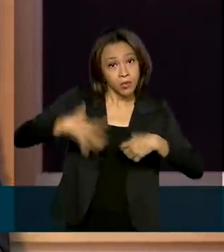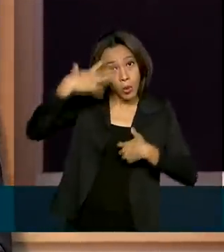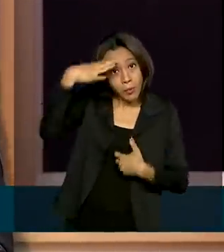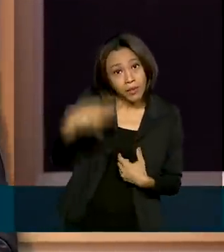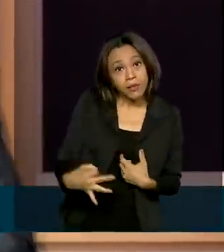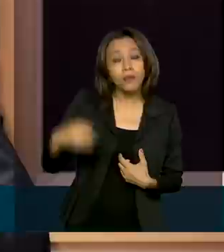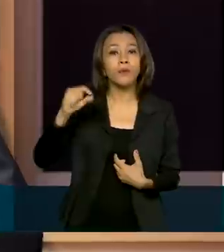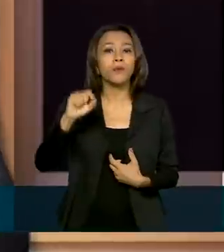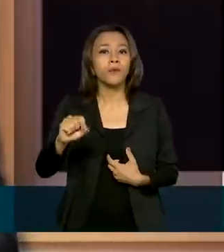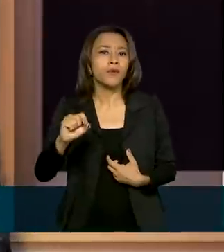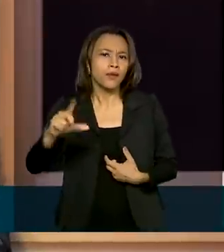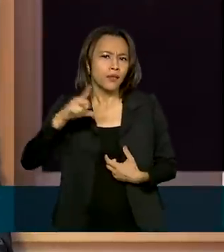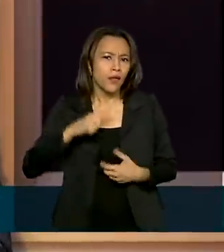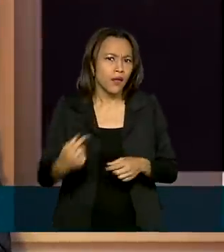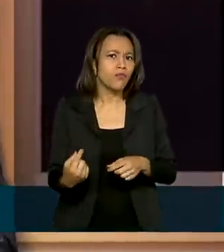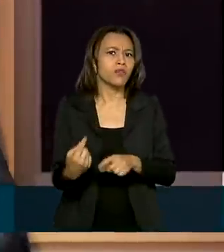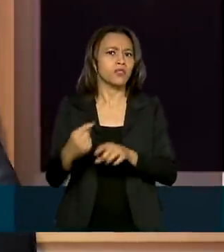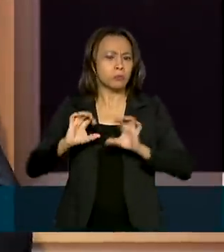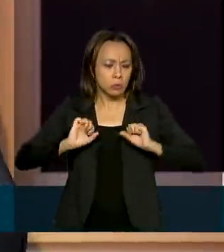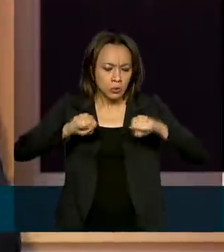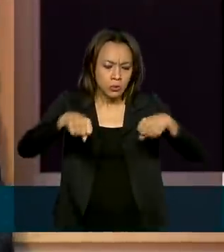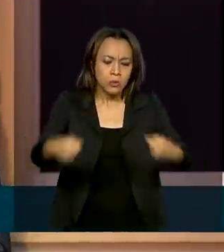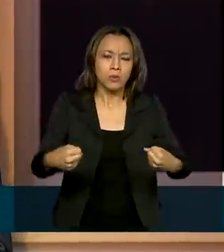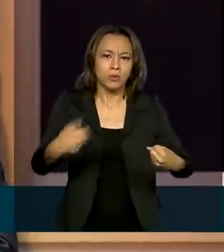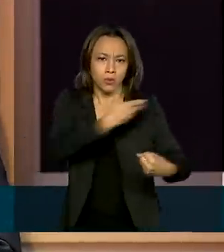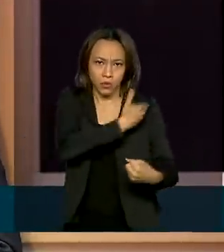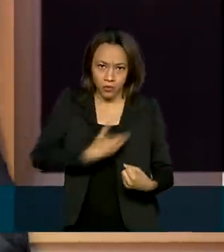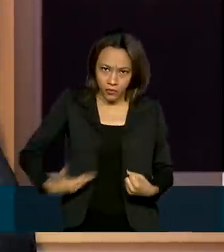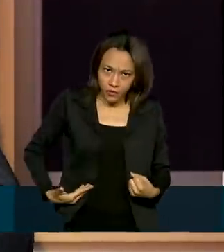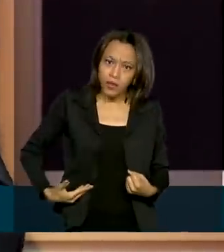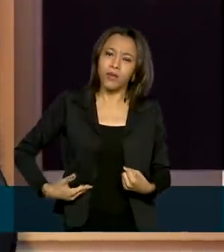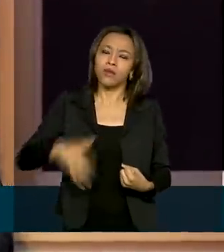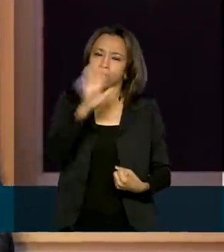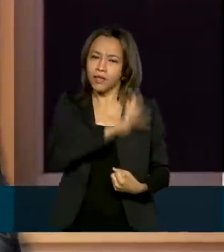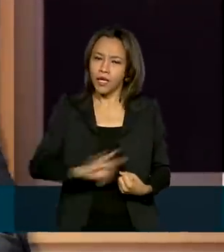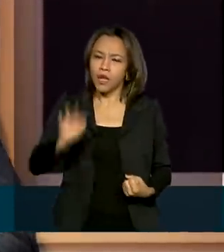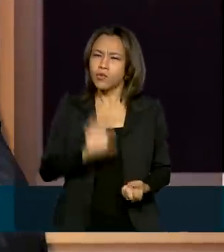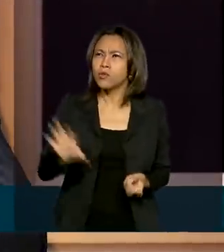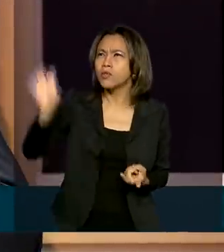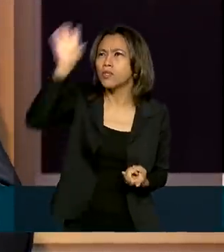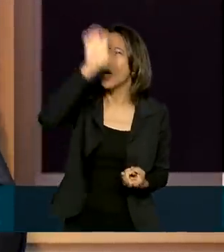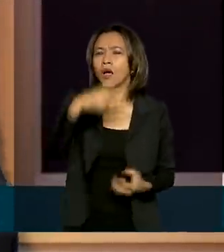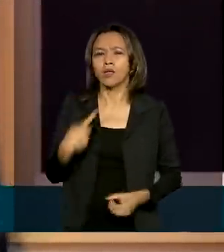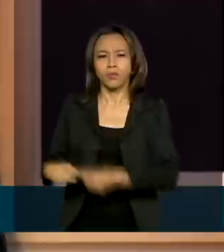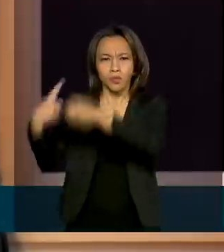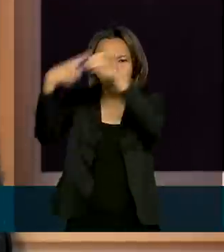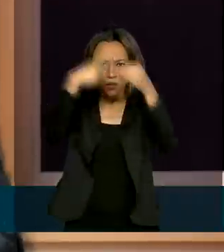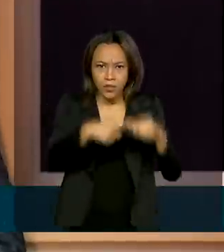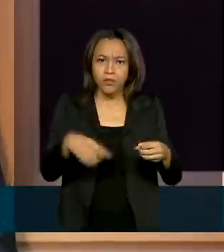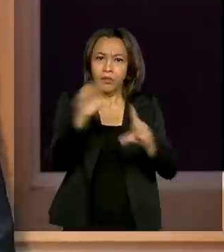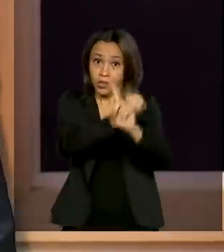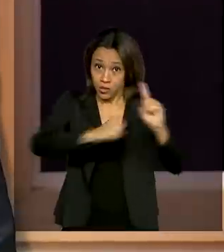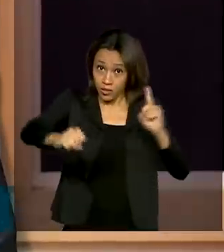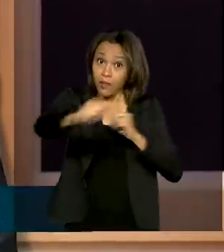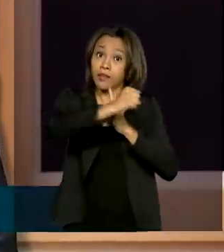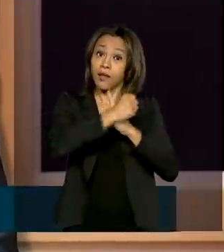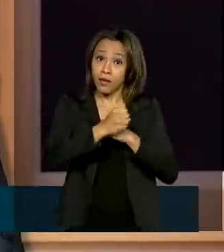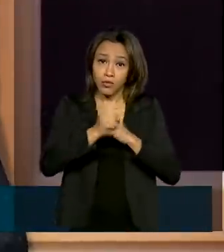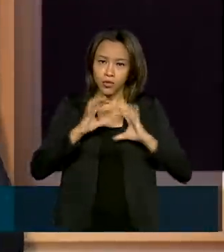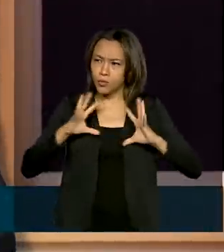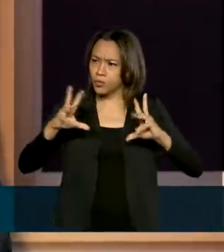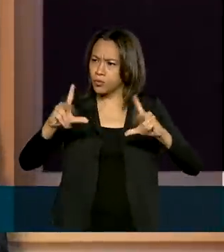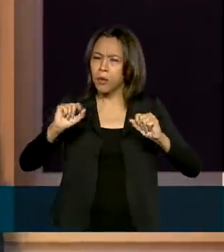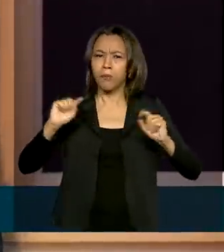que houve um grande esforço do governo federal, dos governos estaduais, municipais, da sociedade civil organizada,